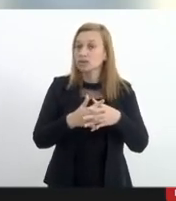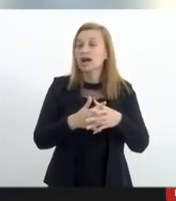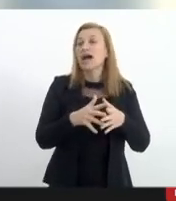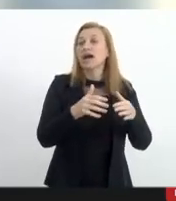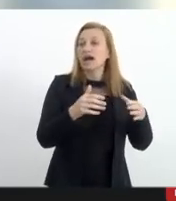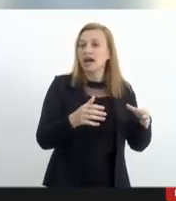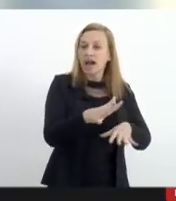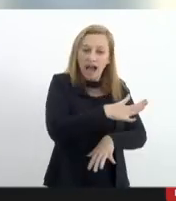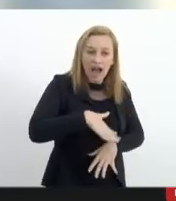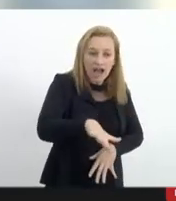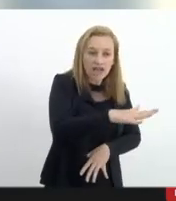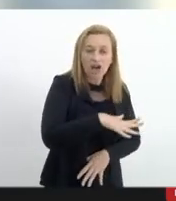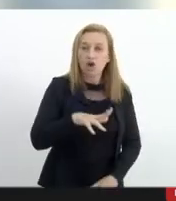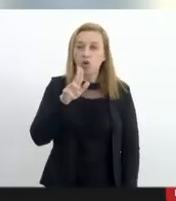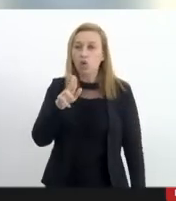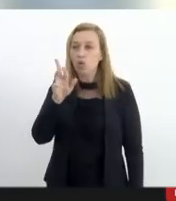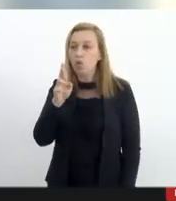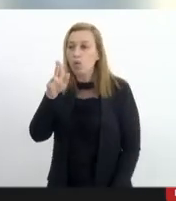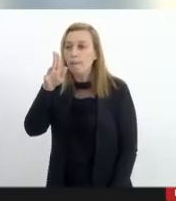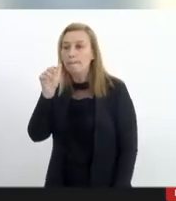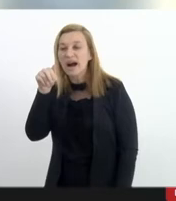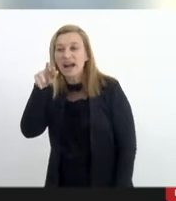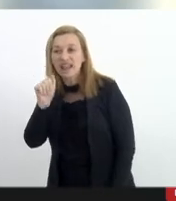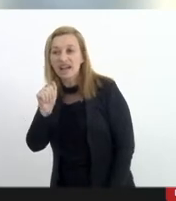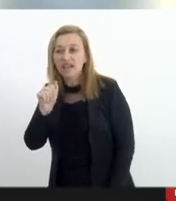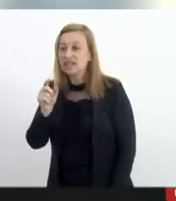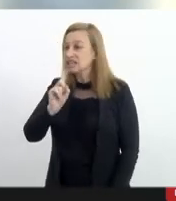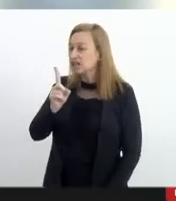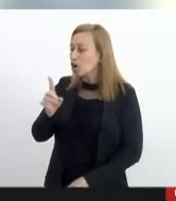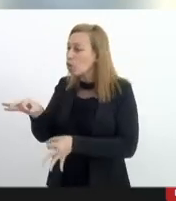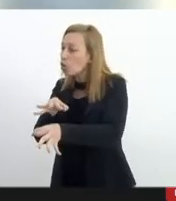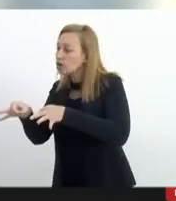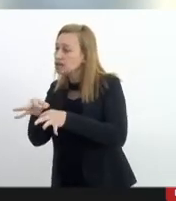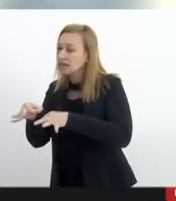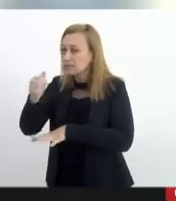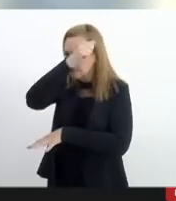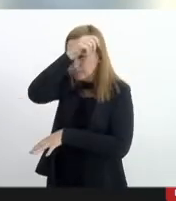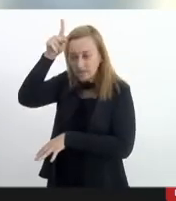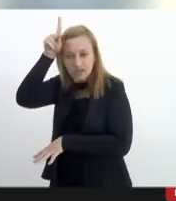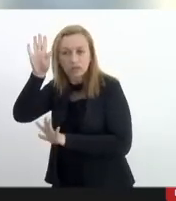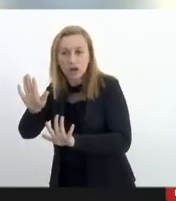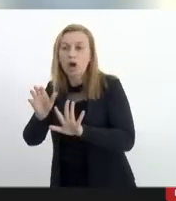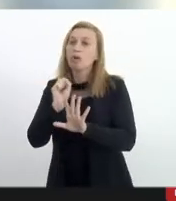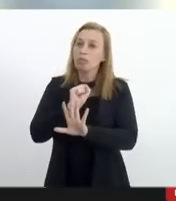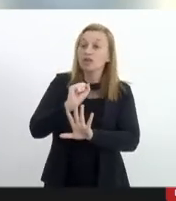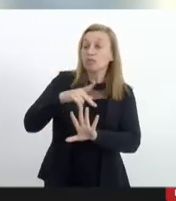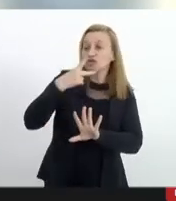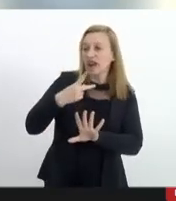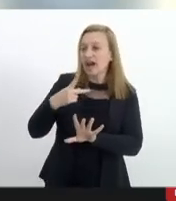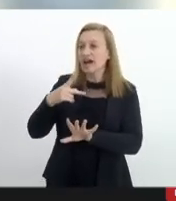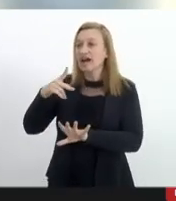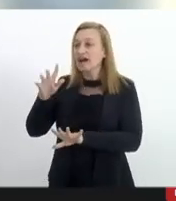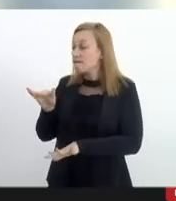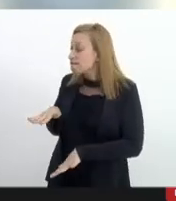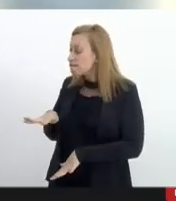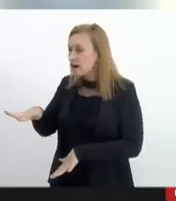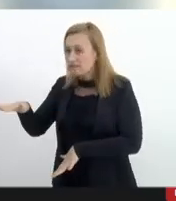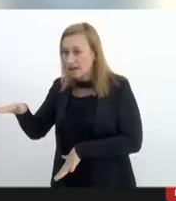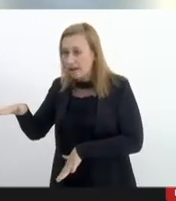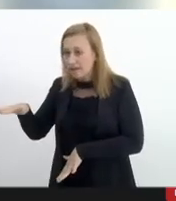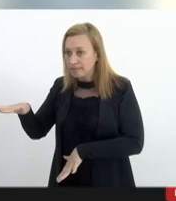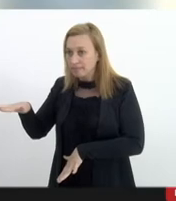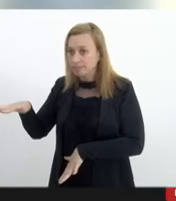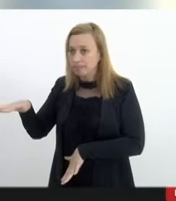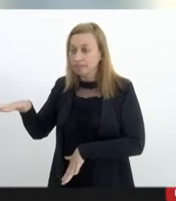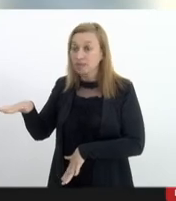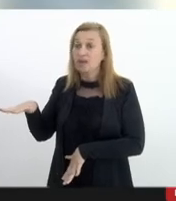urbana com a área não organizada pela prefeitura no caso as favelas e isso